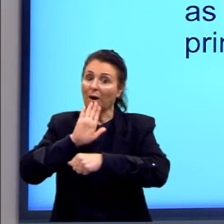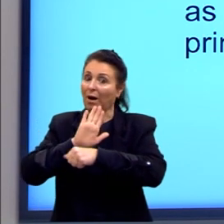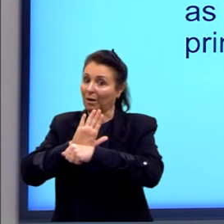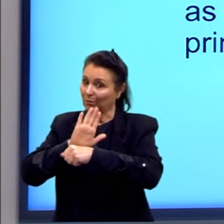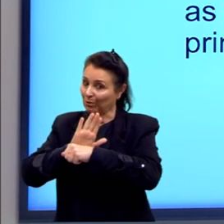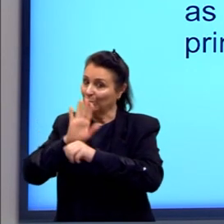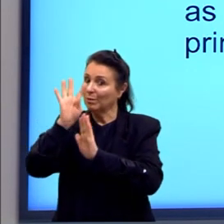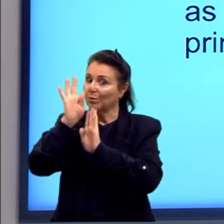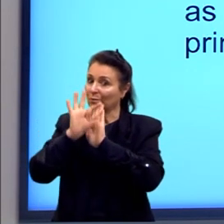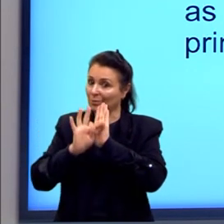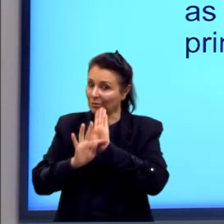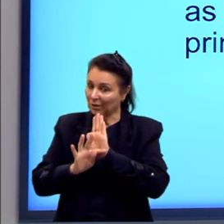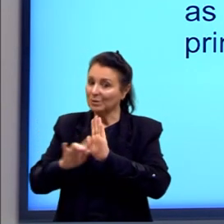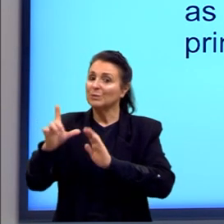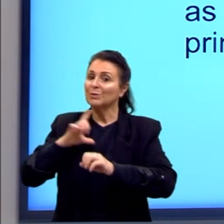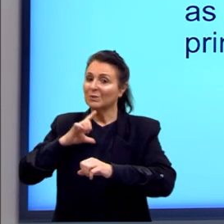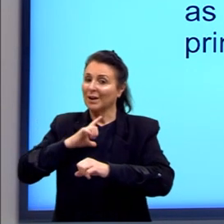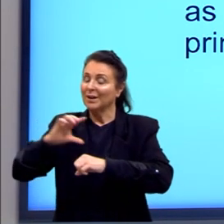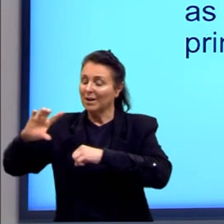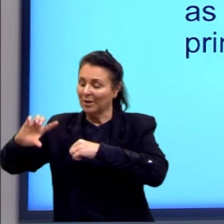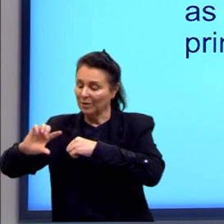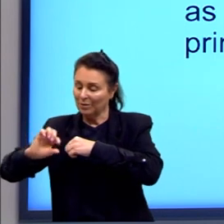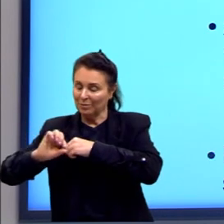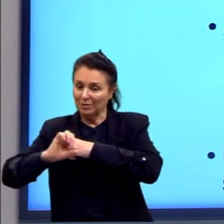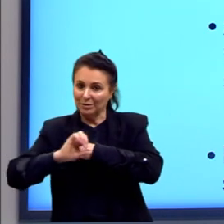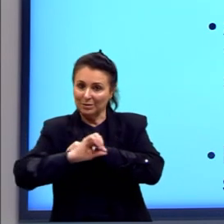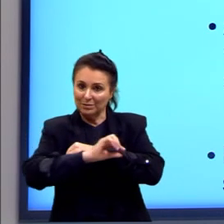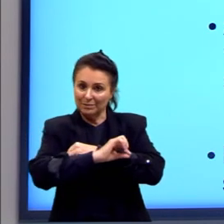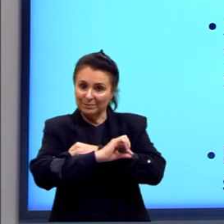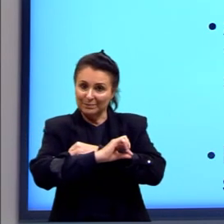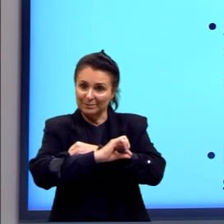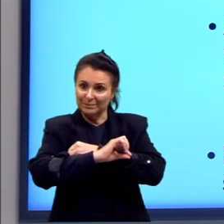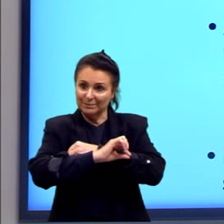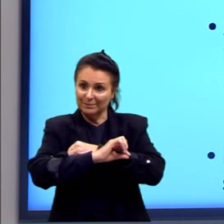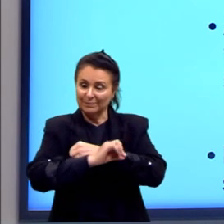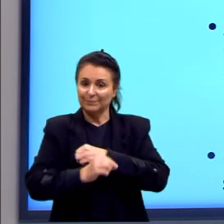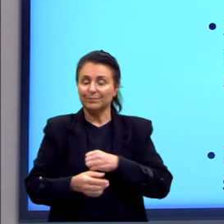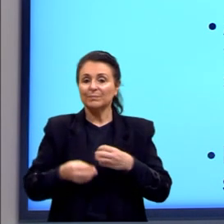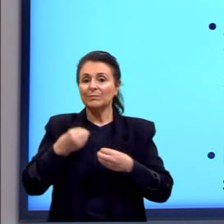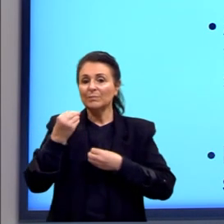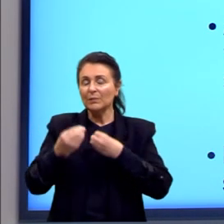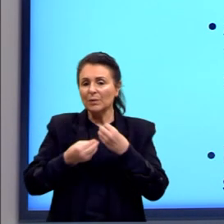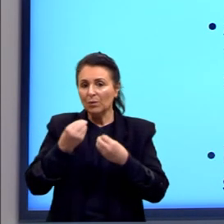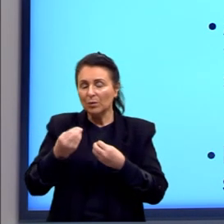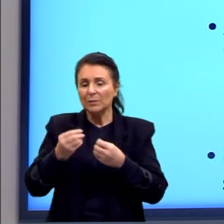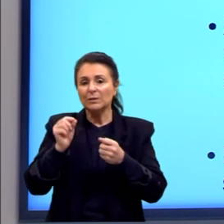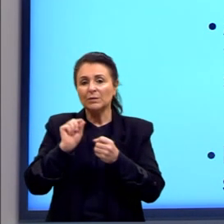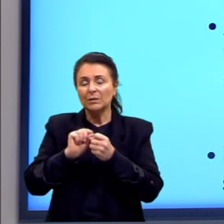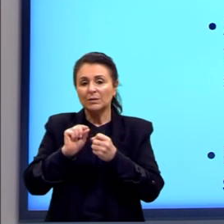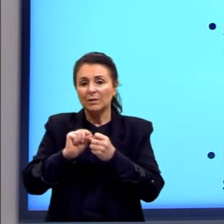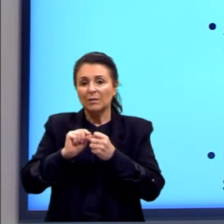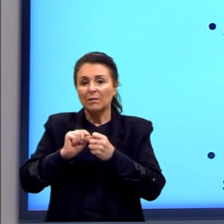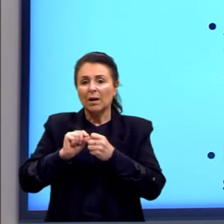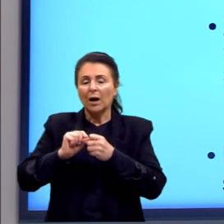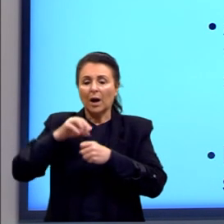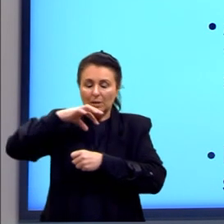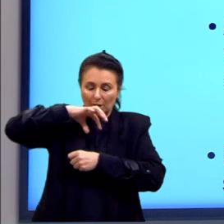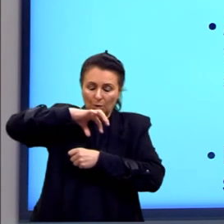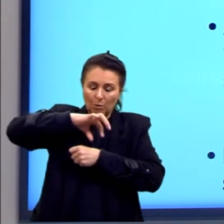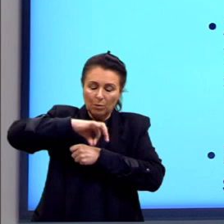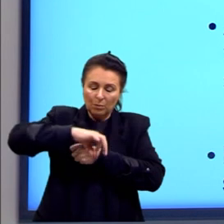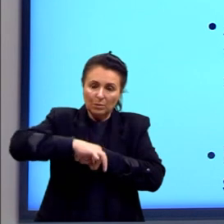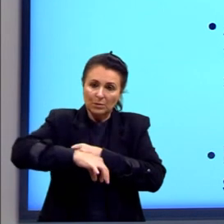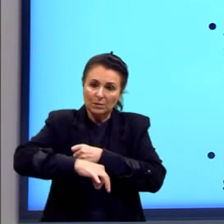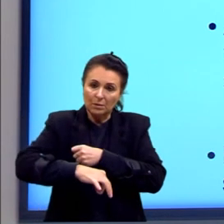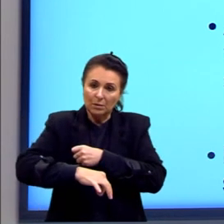texto possa ser coerente. Como que a gente vai fazer coesão sequencial?